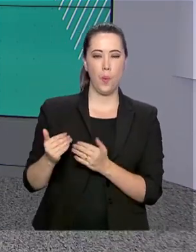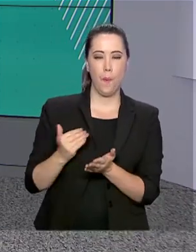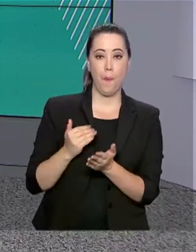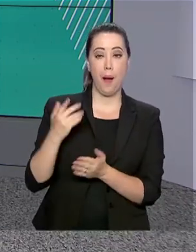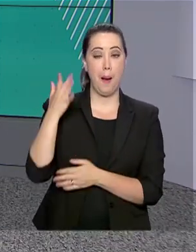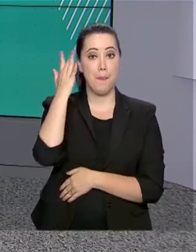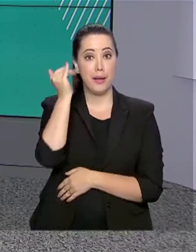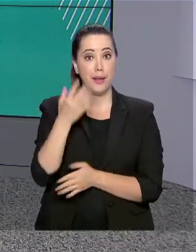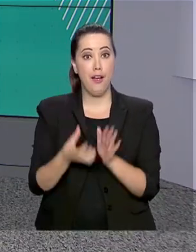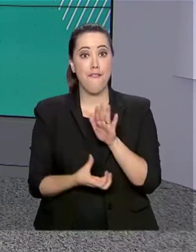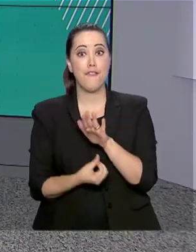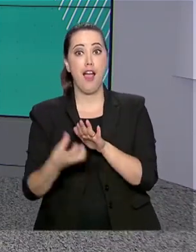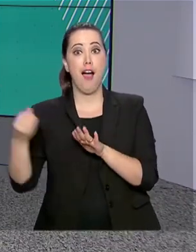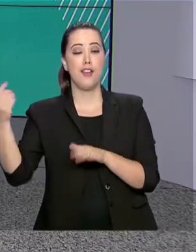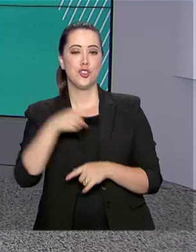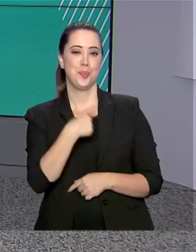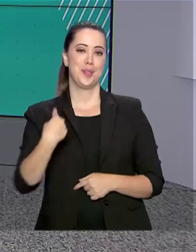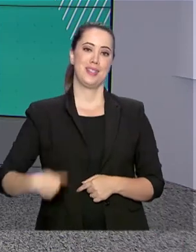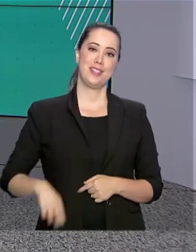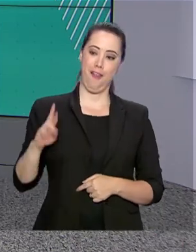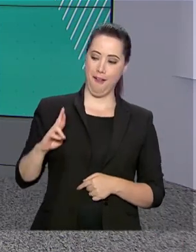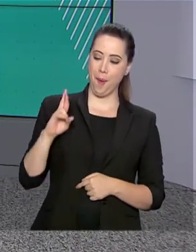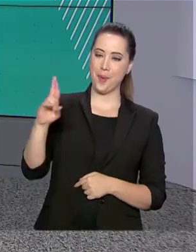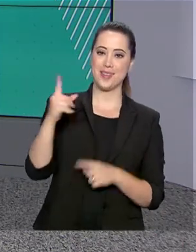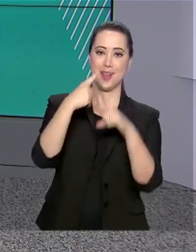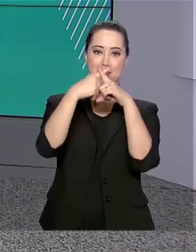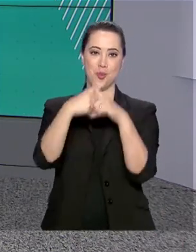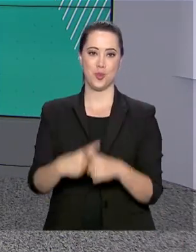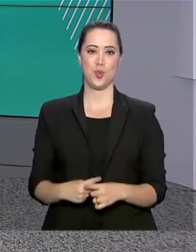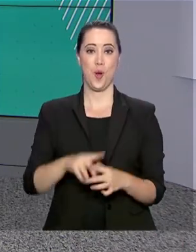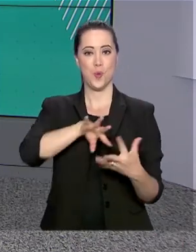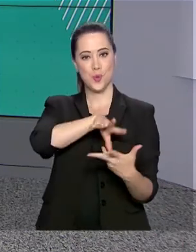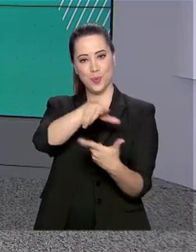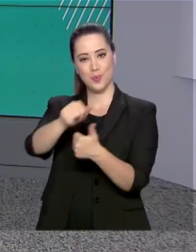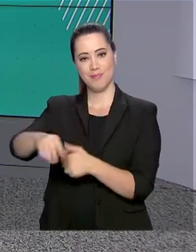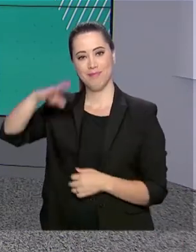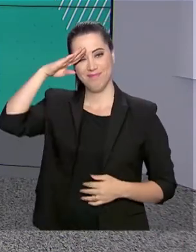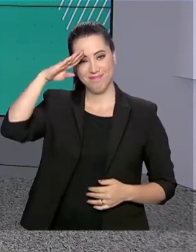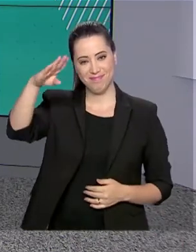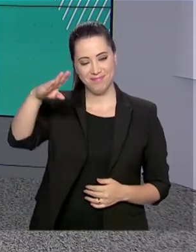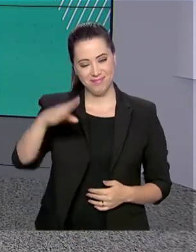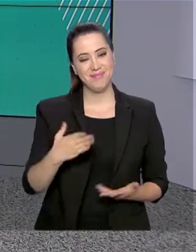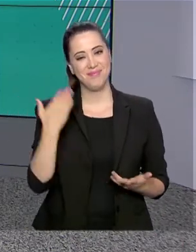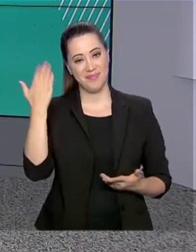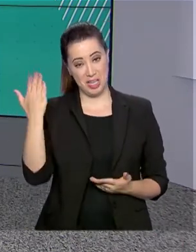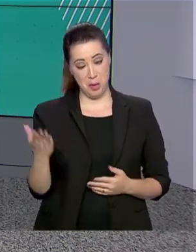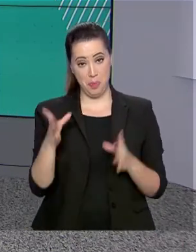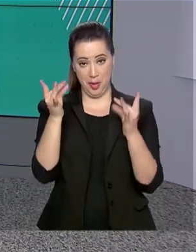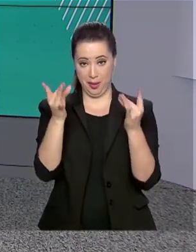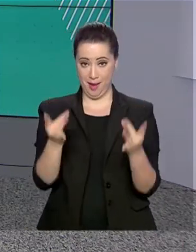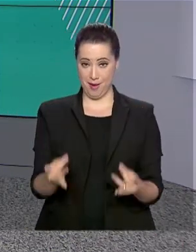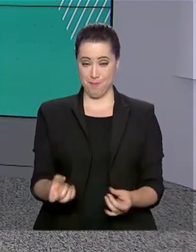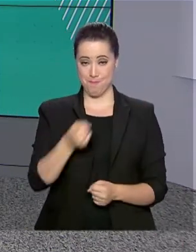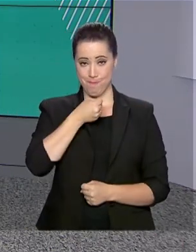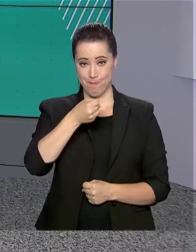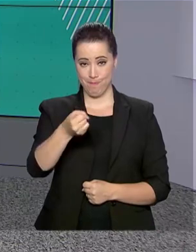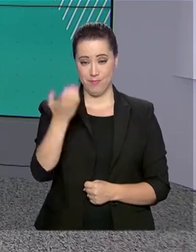para a China. Eles vão nos representar nos Jogos Mundiais Militares. E a repórter Priscila Terezo tem as informações.